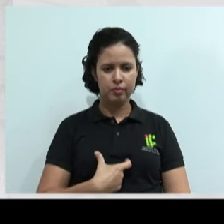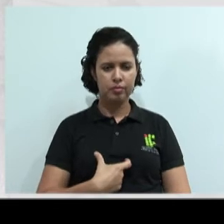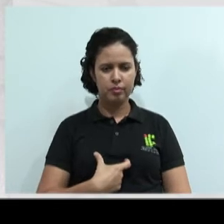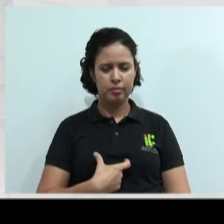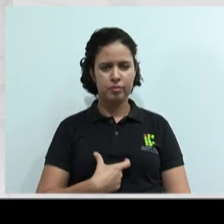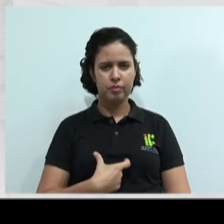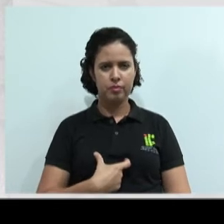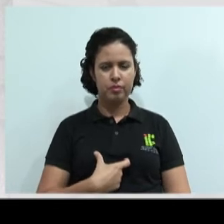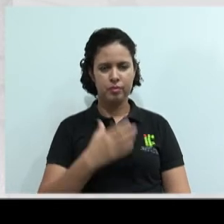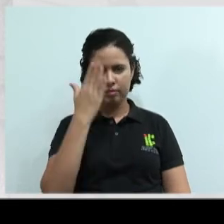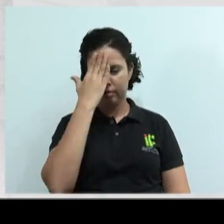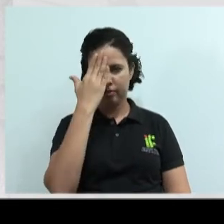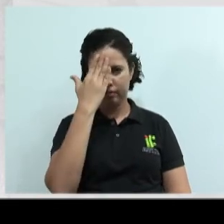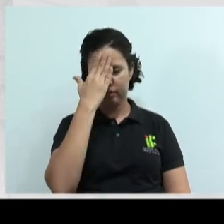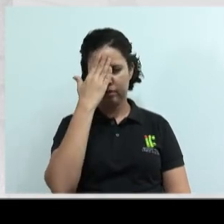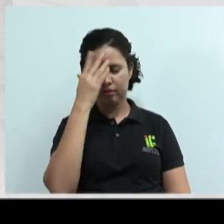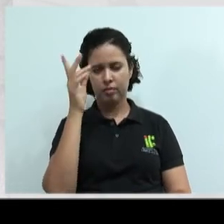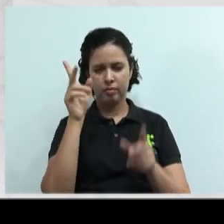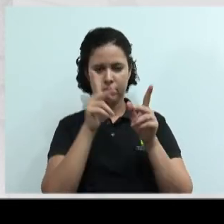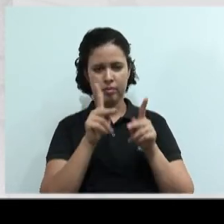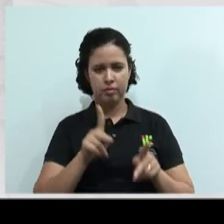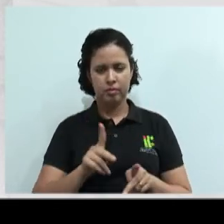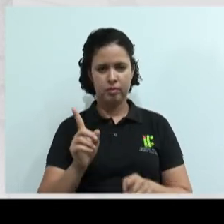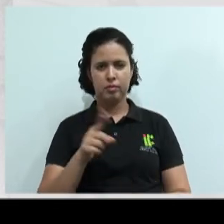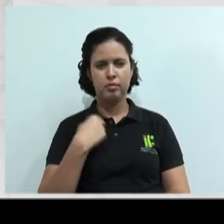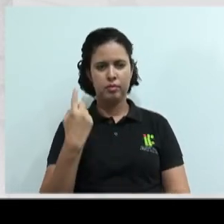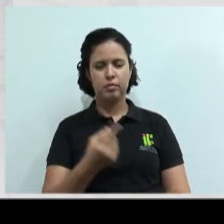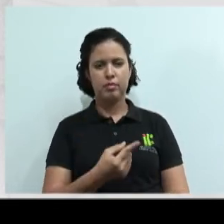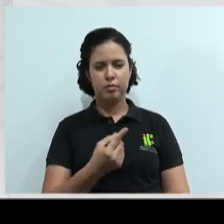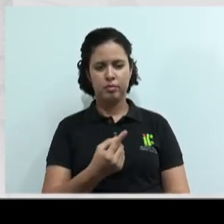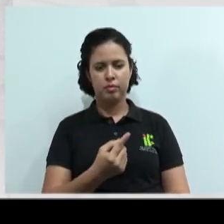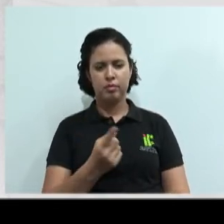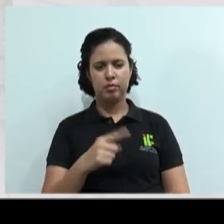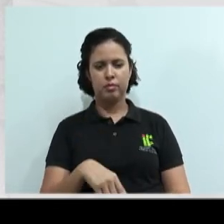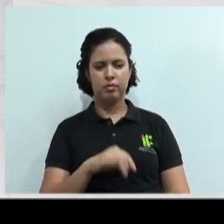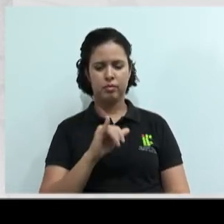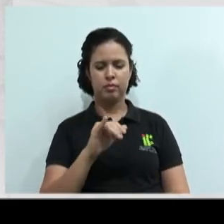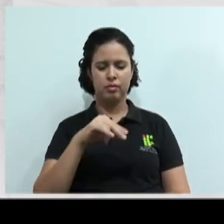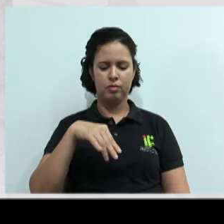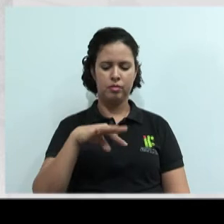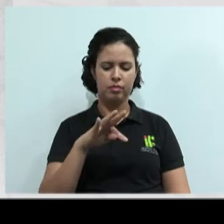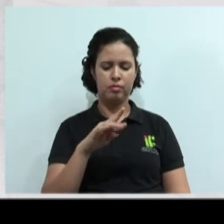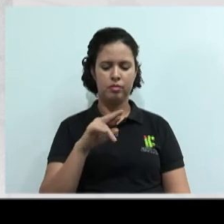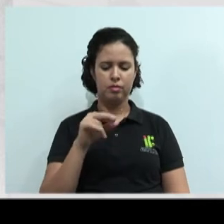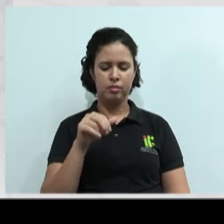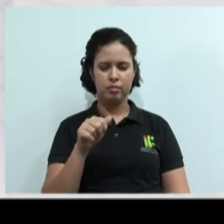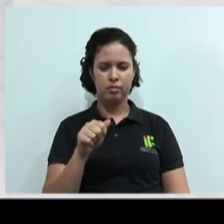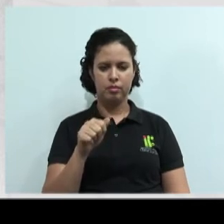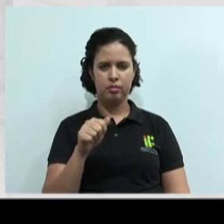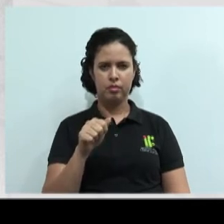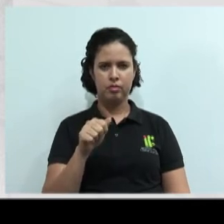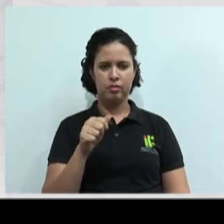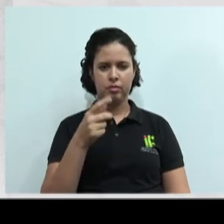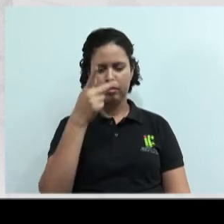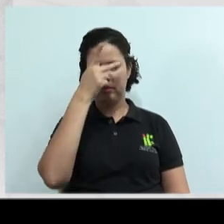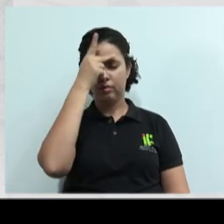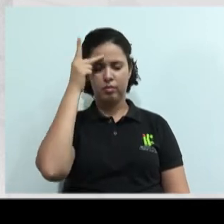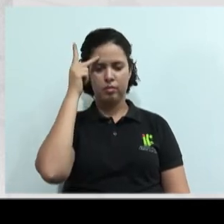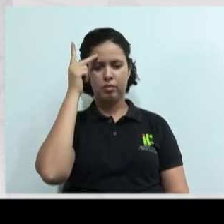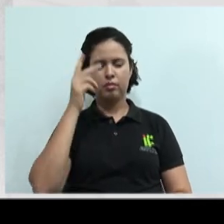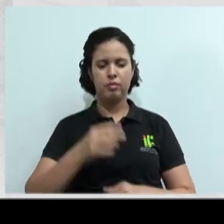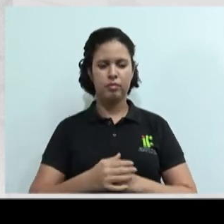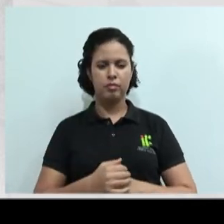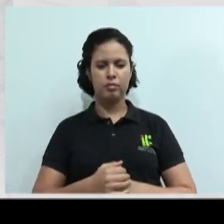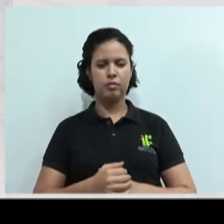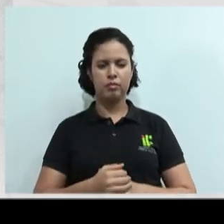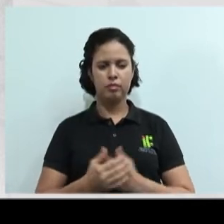Que nós possamos estar em paz com nós mesmos e isso que o relacionamento intrapessoal, você se conhecer, ok? Vamos